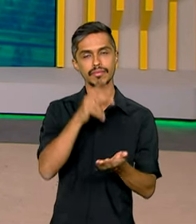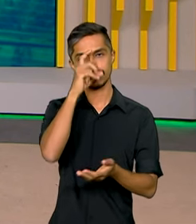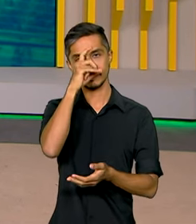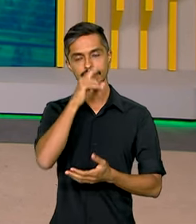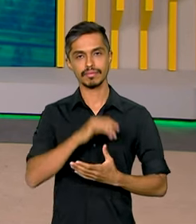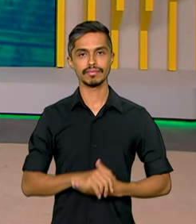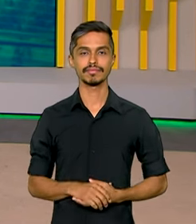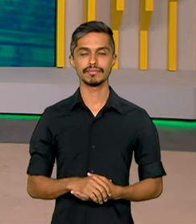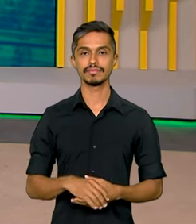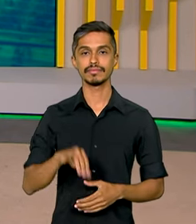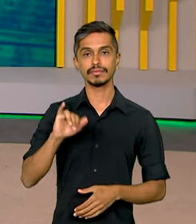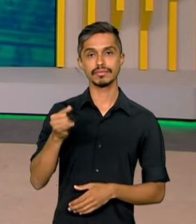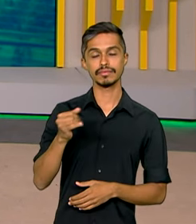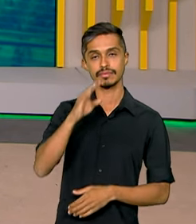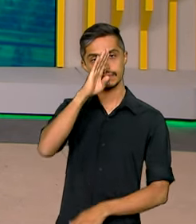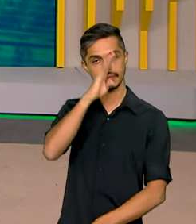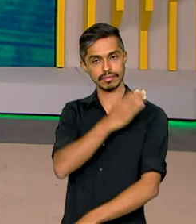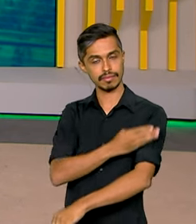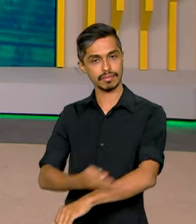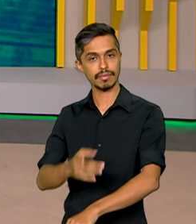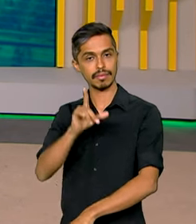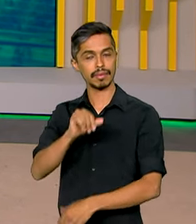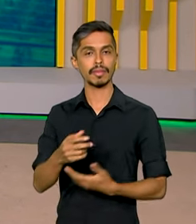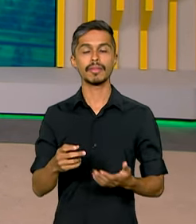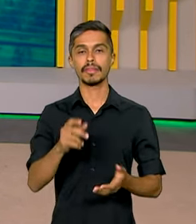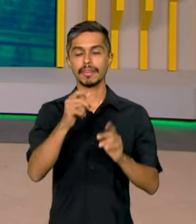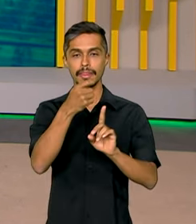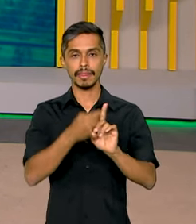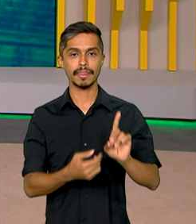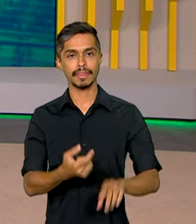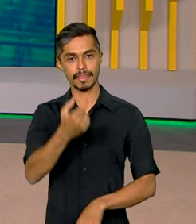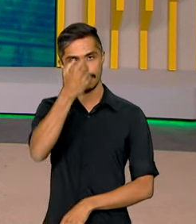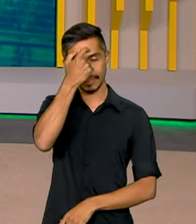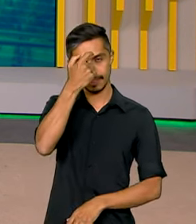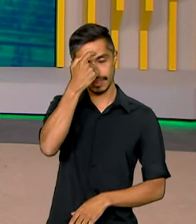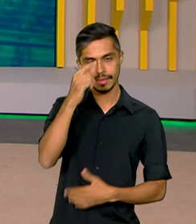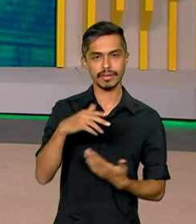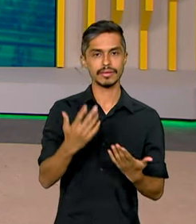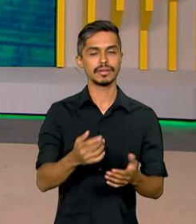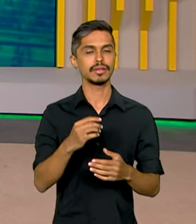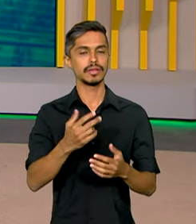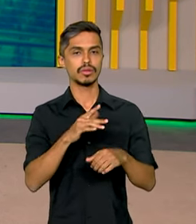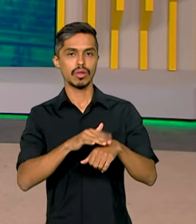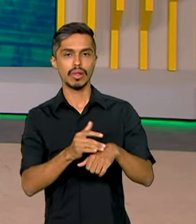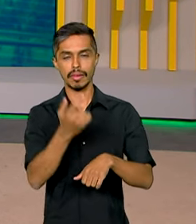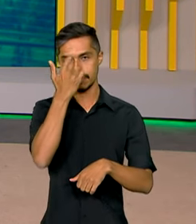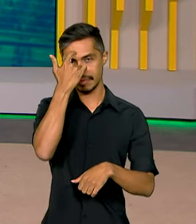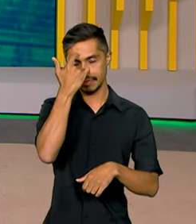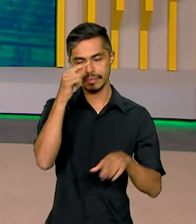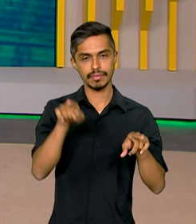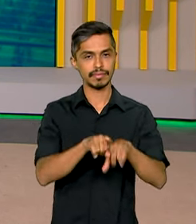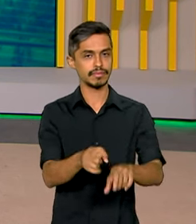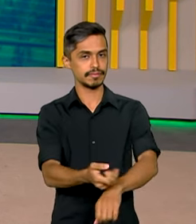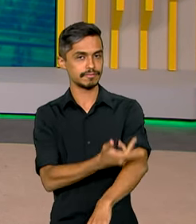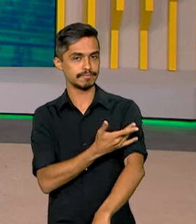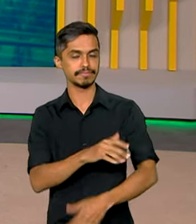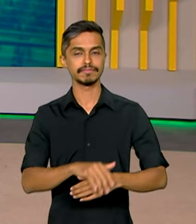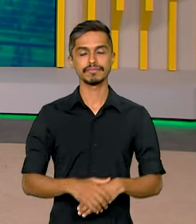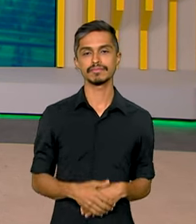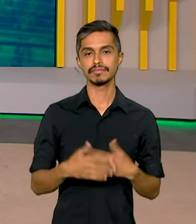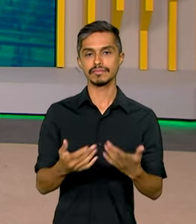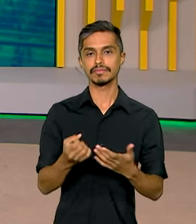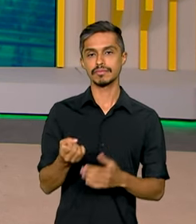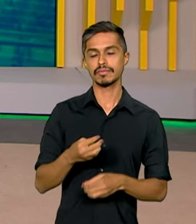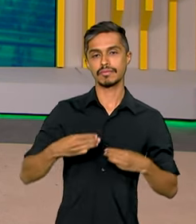Janeiro Branco é o mês de conscientização da saúde mental e emocional. E de acordo com o Ministério da Saúde, o